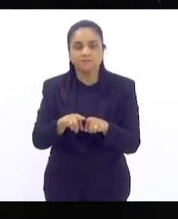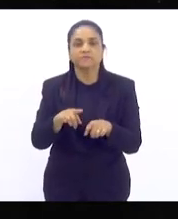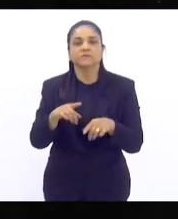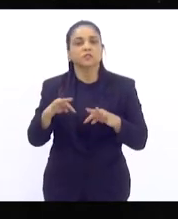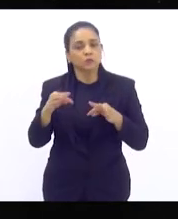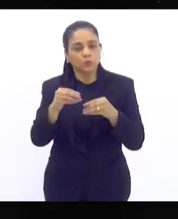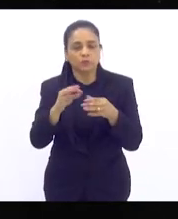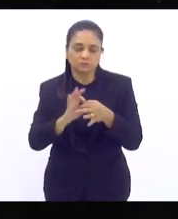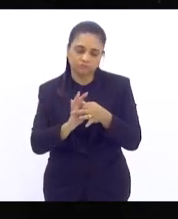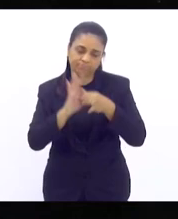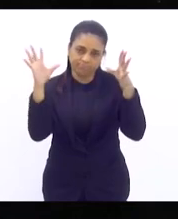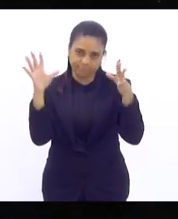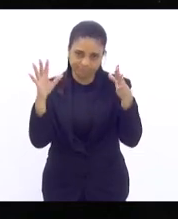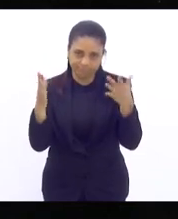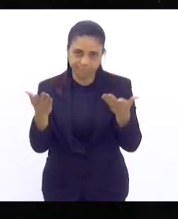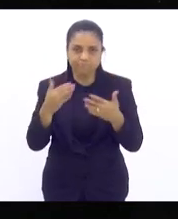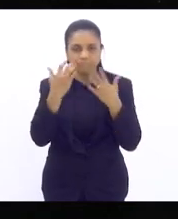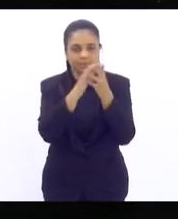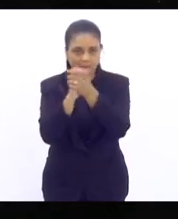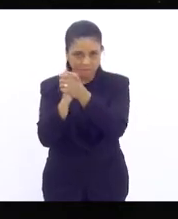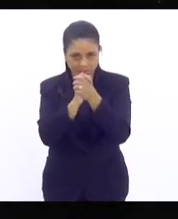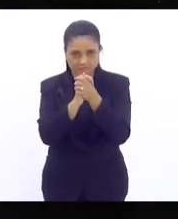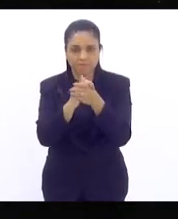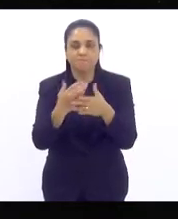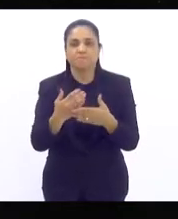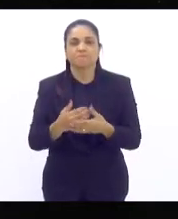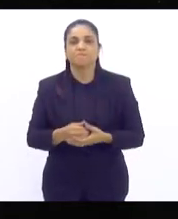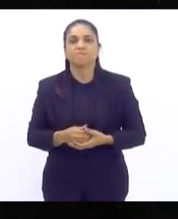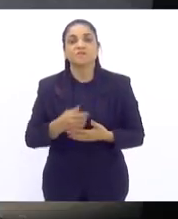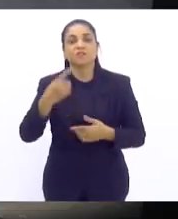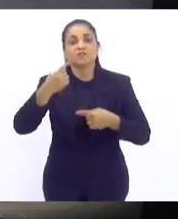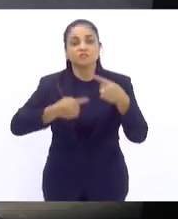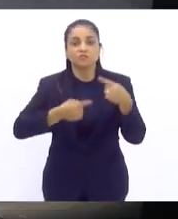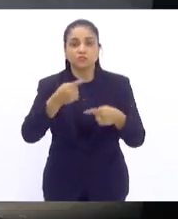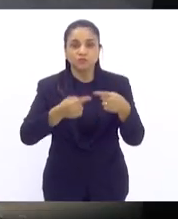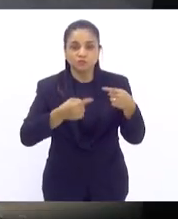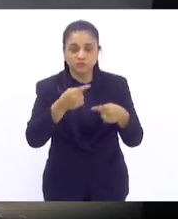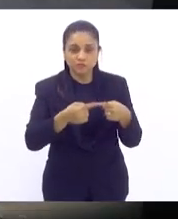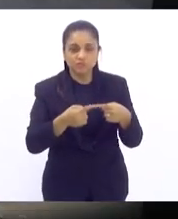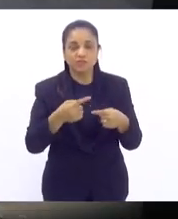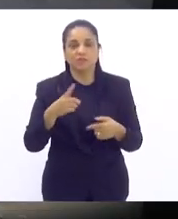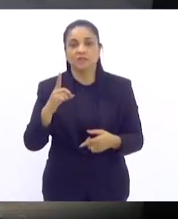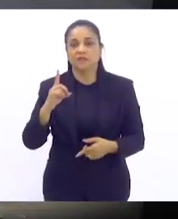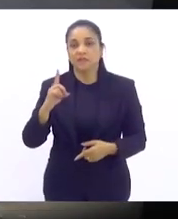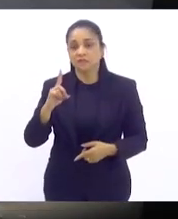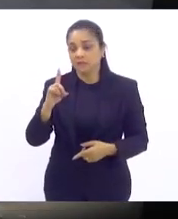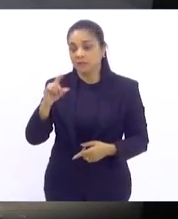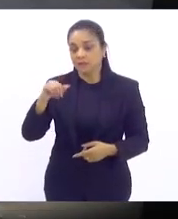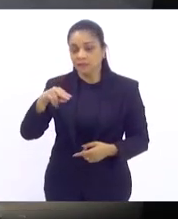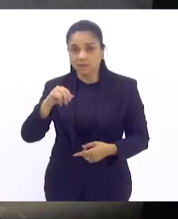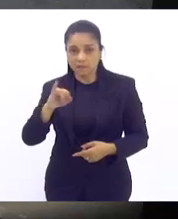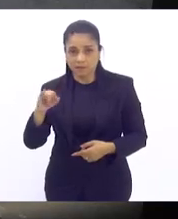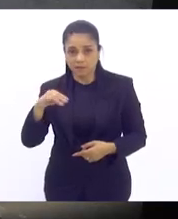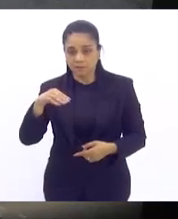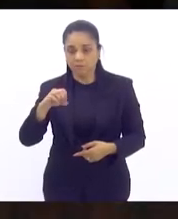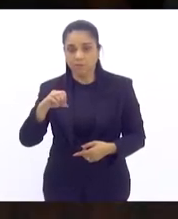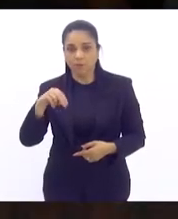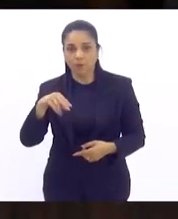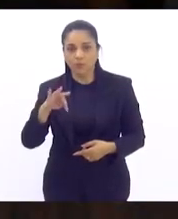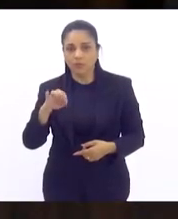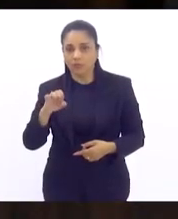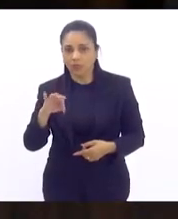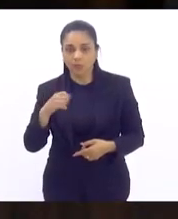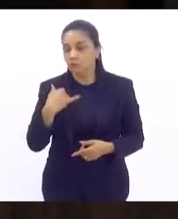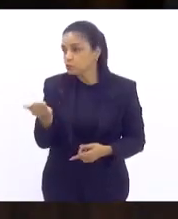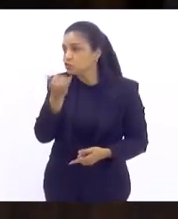democracia. Parabéns. Para discutir deputada Dani Monteiro, desculpa Dani,